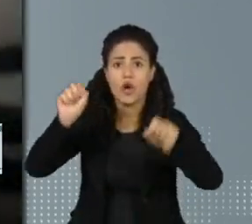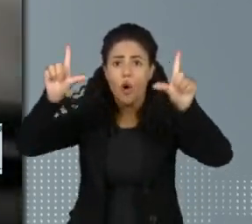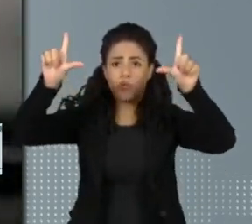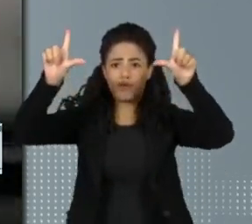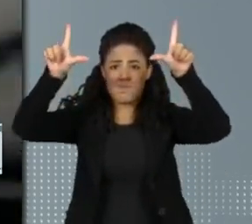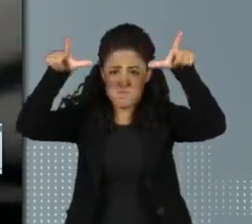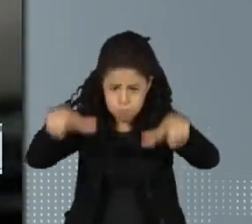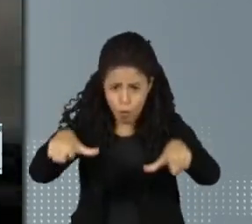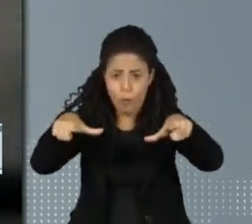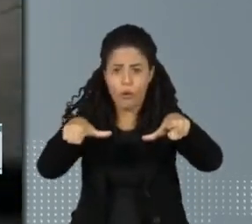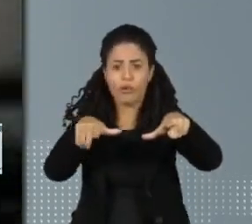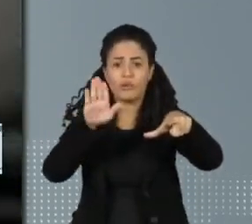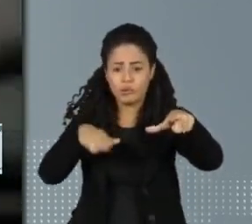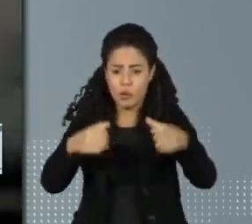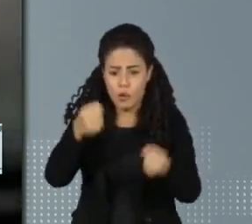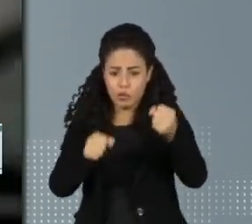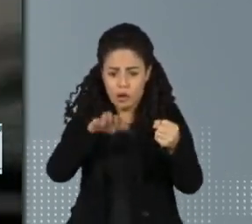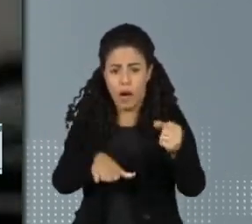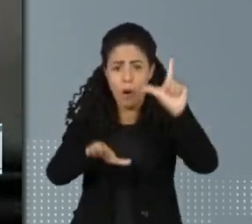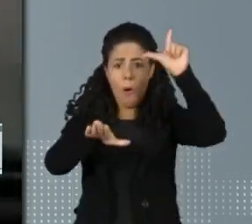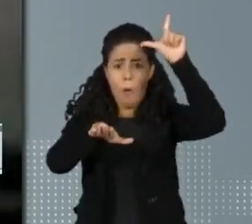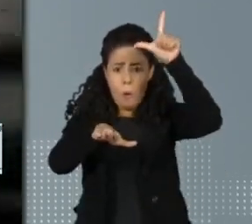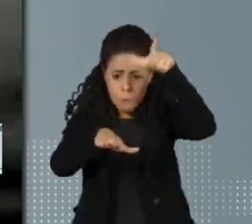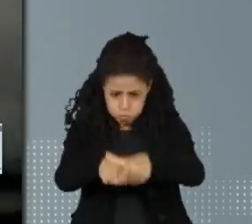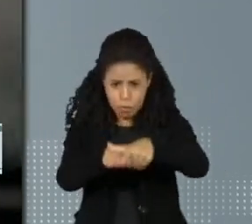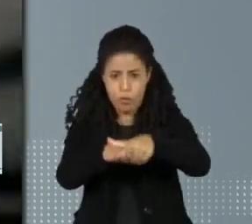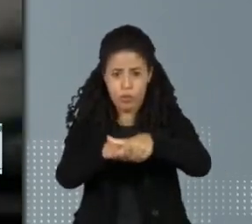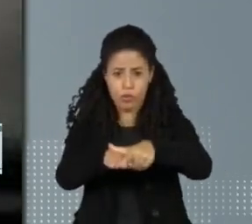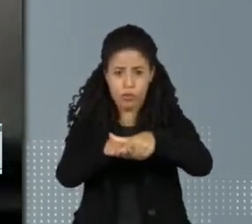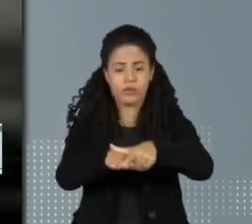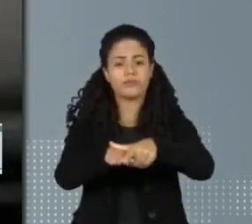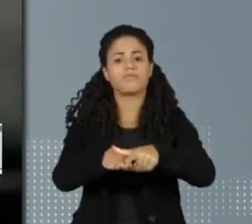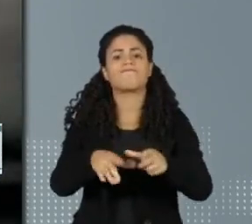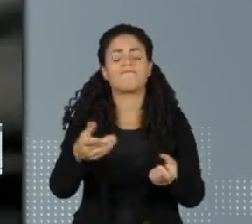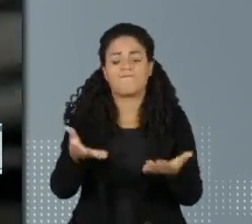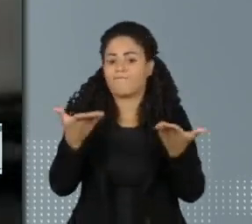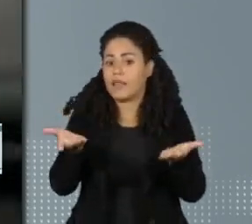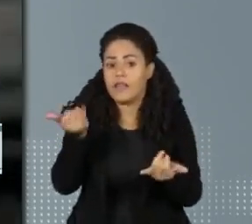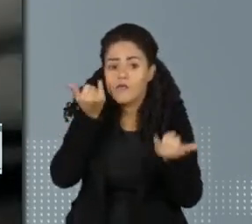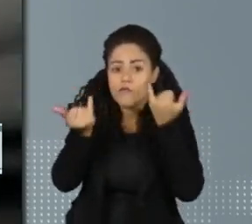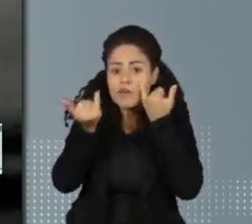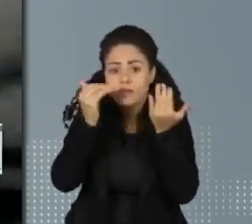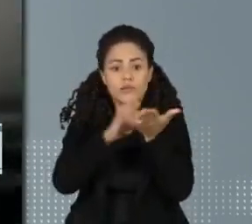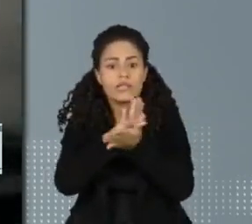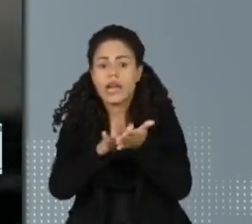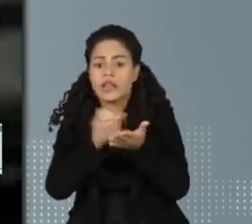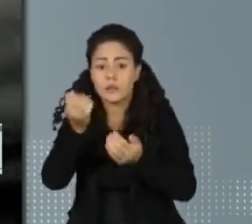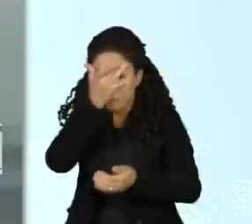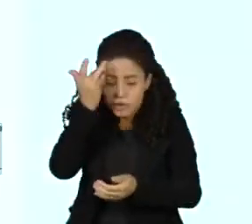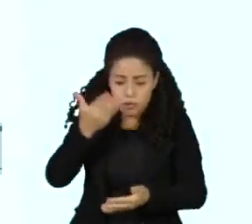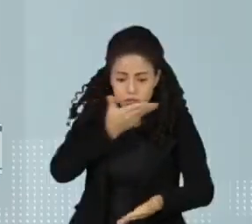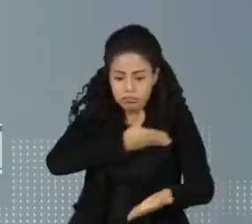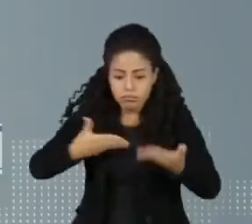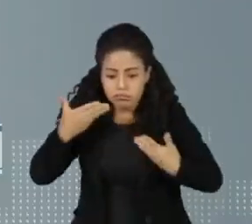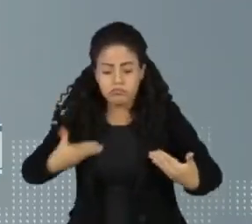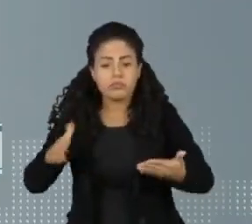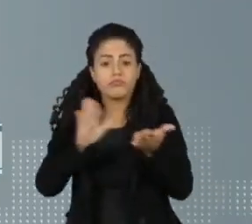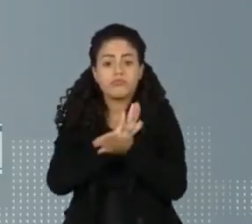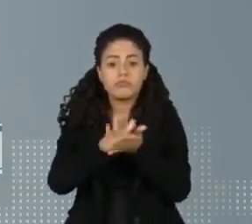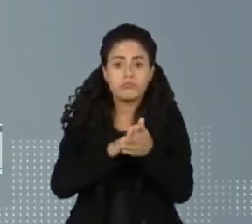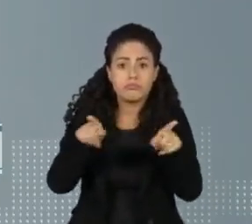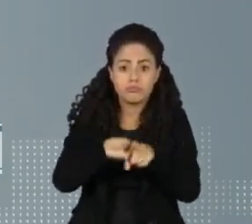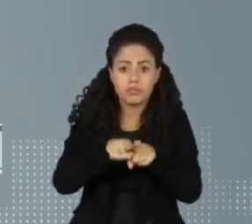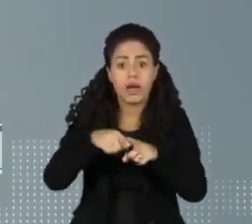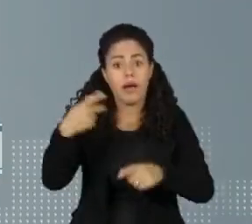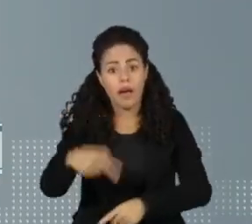cai sobre um automóvel. A placa caiu em cima do carro. Não há informações sobre feridos no local. Na cidade